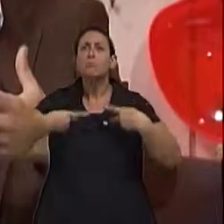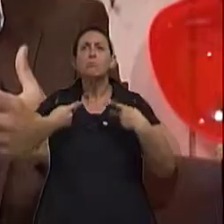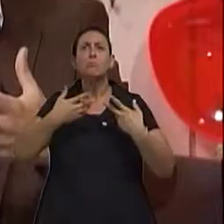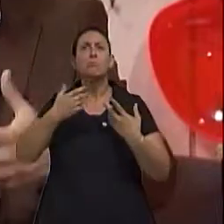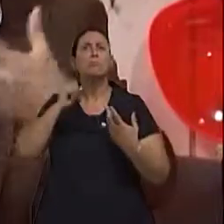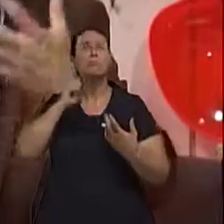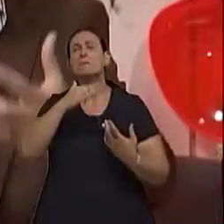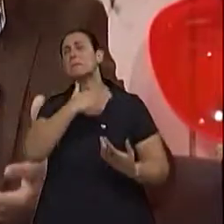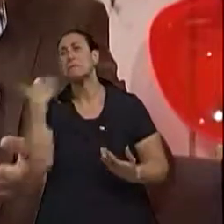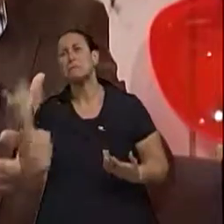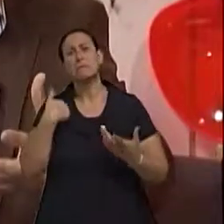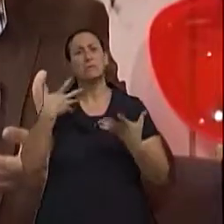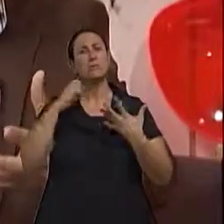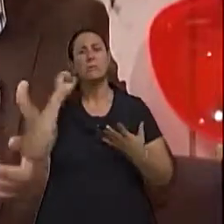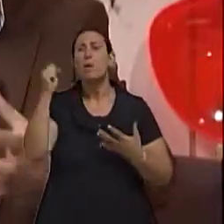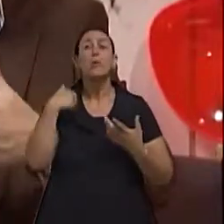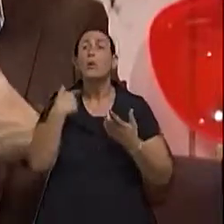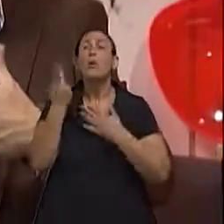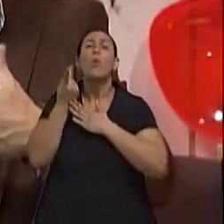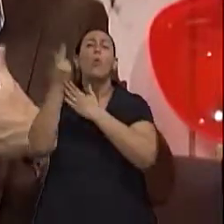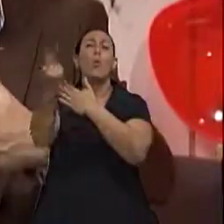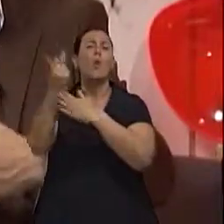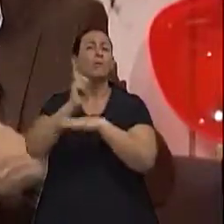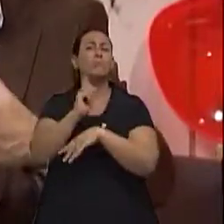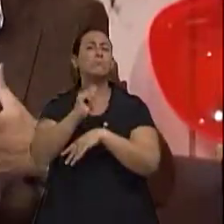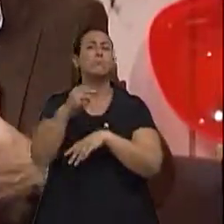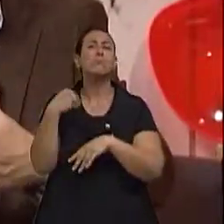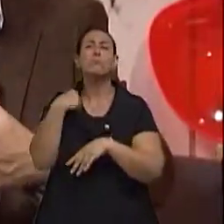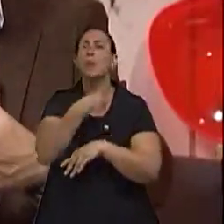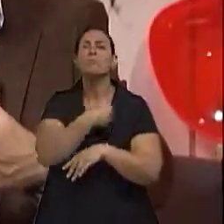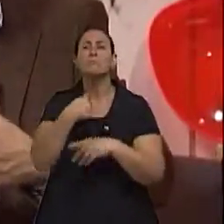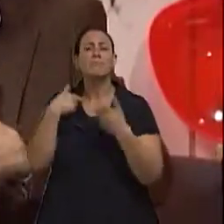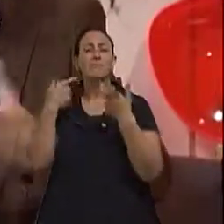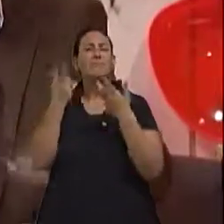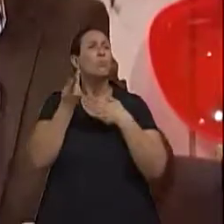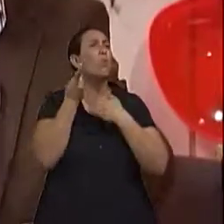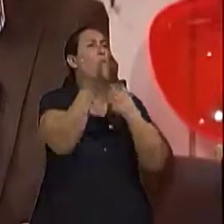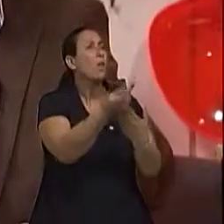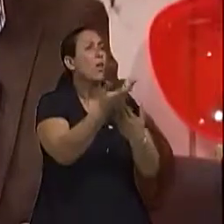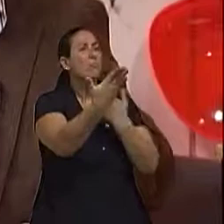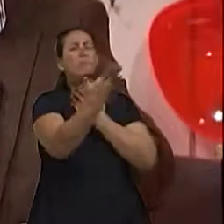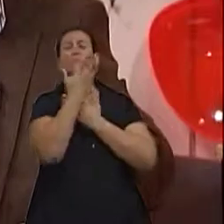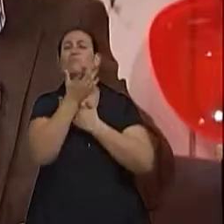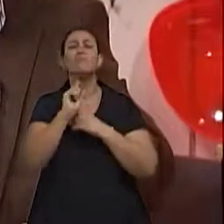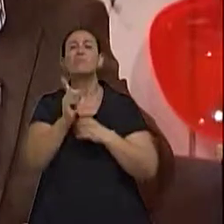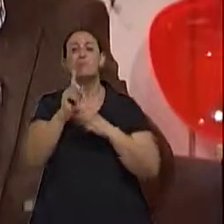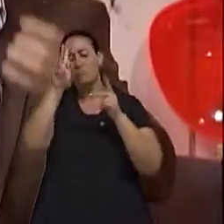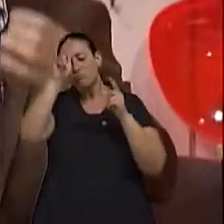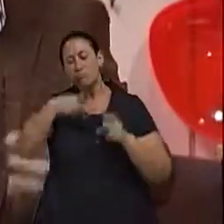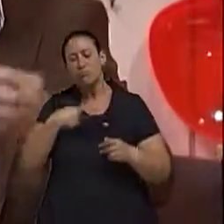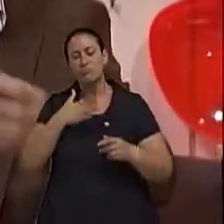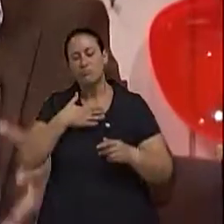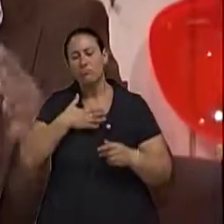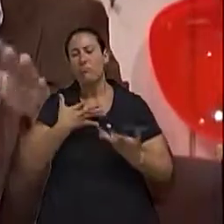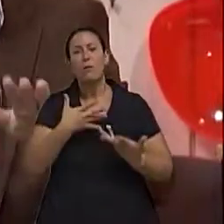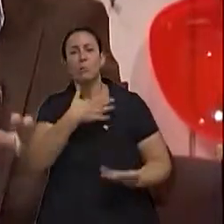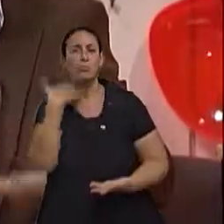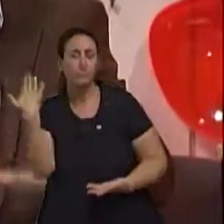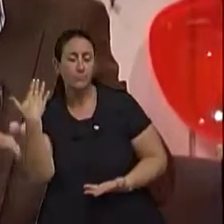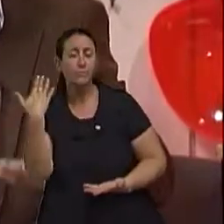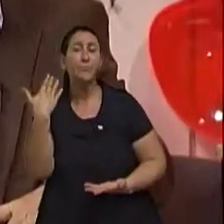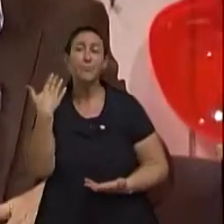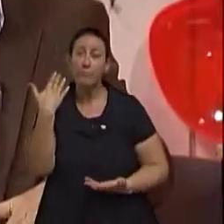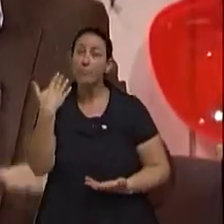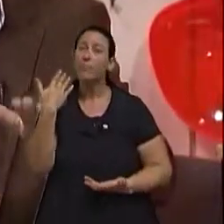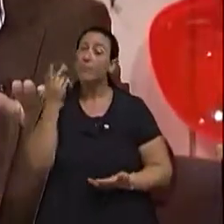às vezes, não buscar ajuda e tomar, né, atitudes que não vão resolver o problema dela. É muito importante a gente